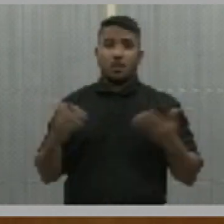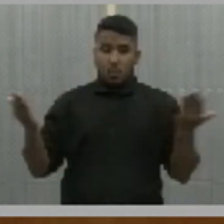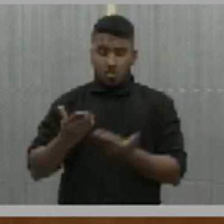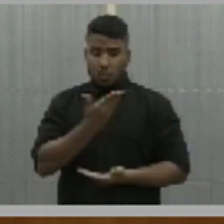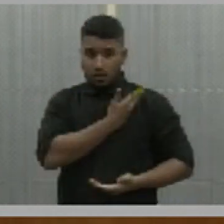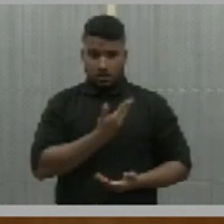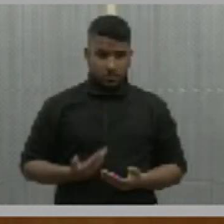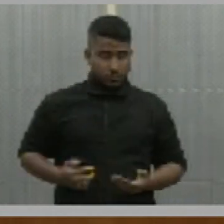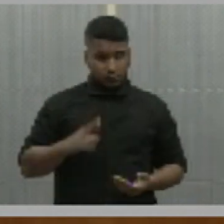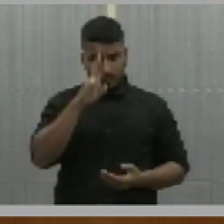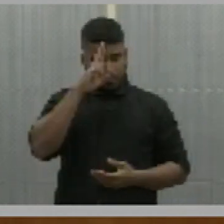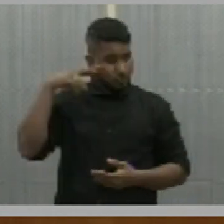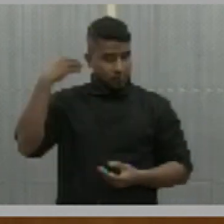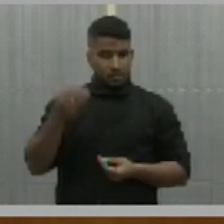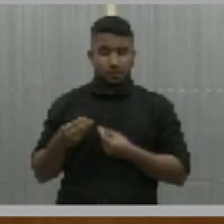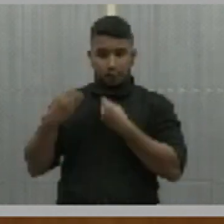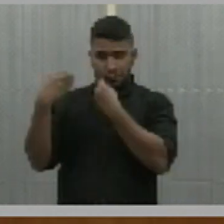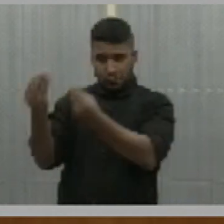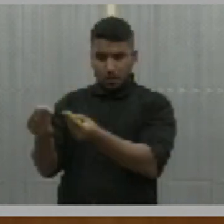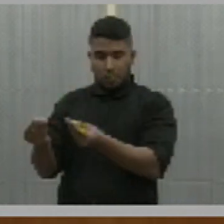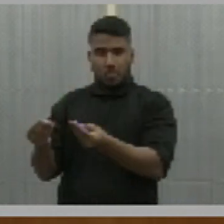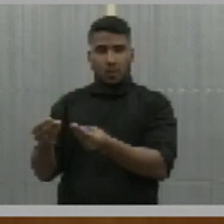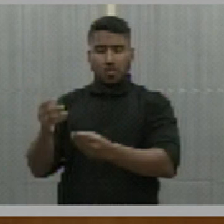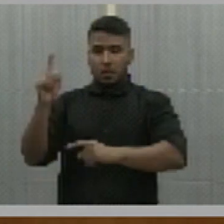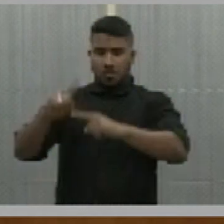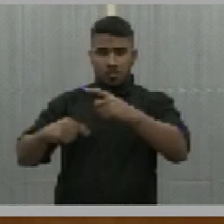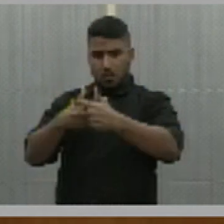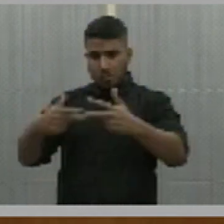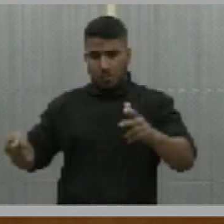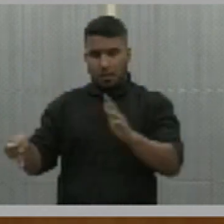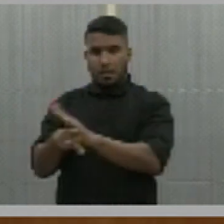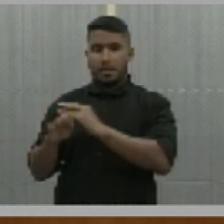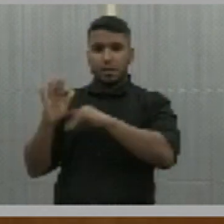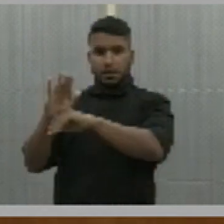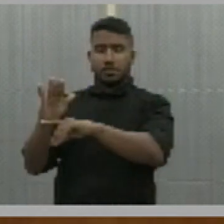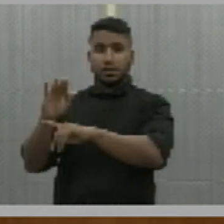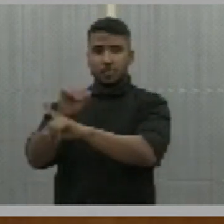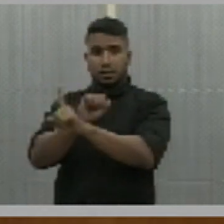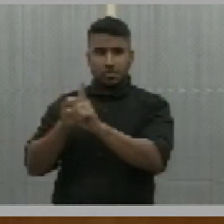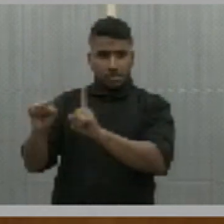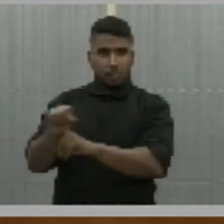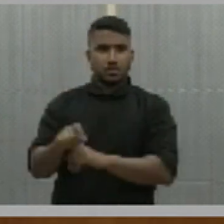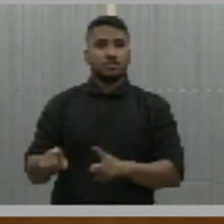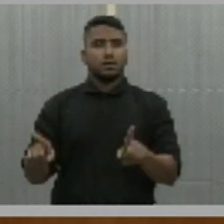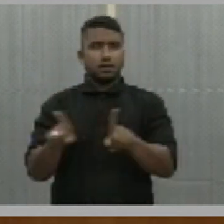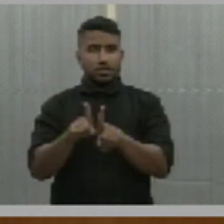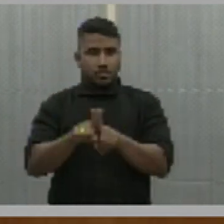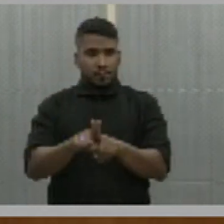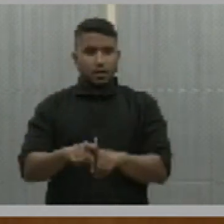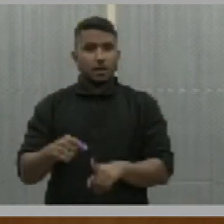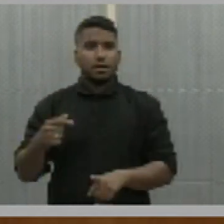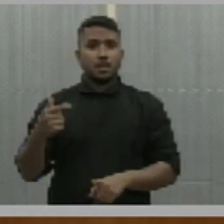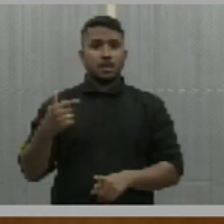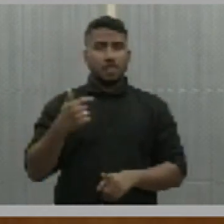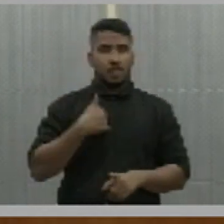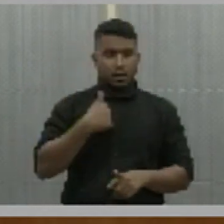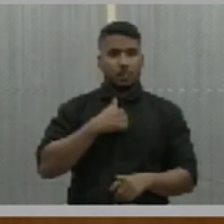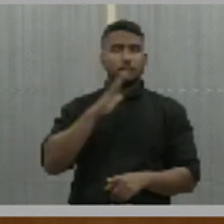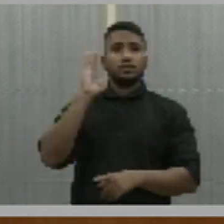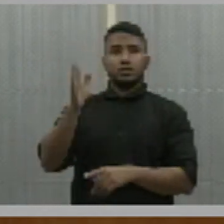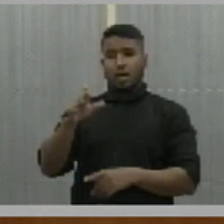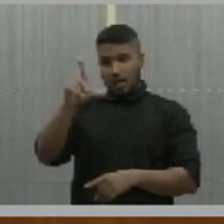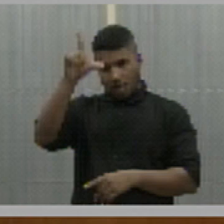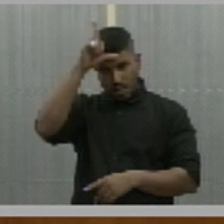governador entregando aqueles equipamentos para a sociedade e também pela sociedade. recebi várias vezes